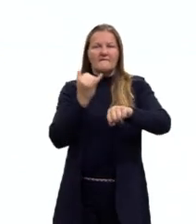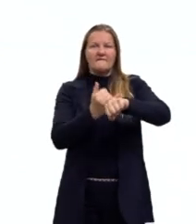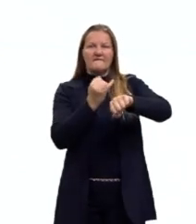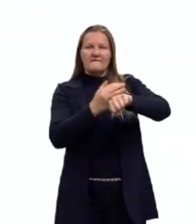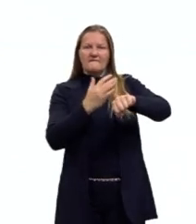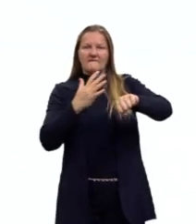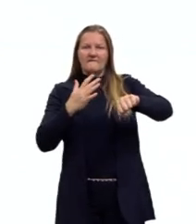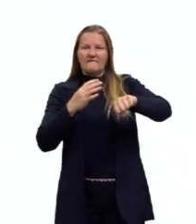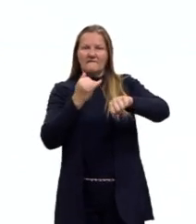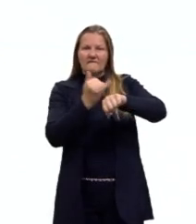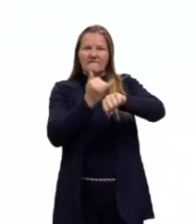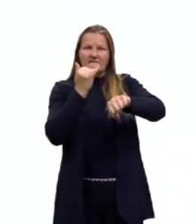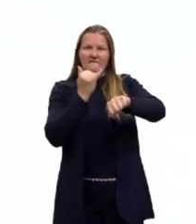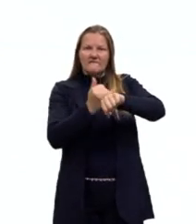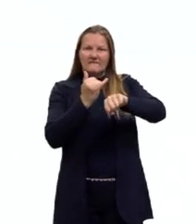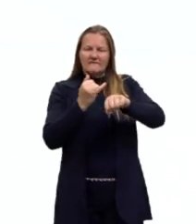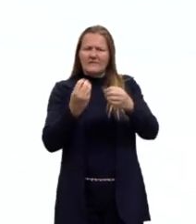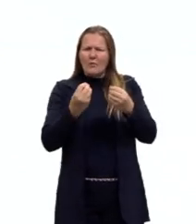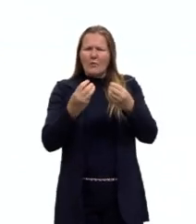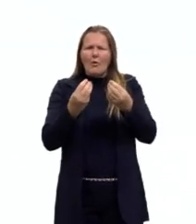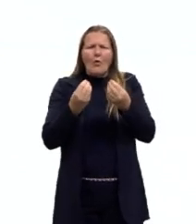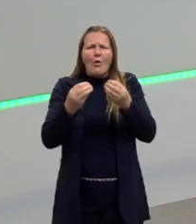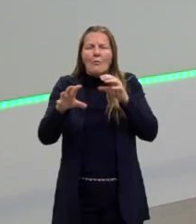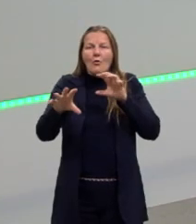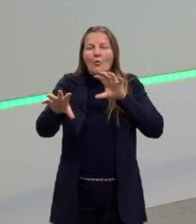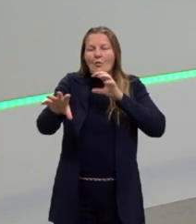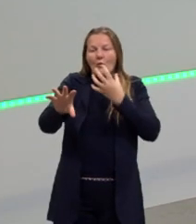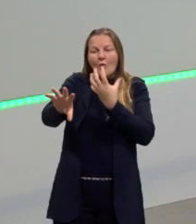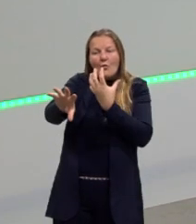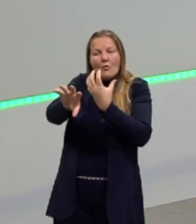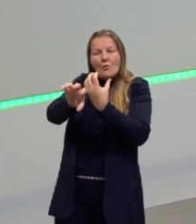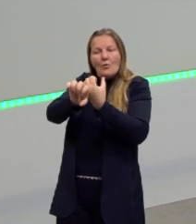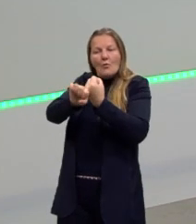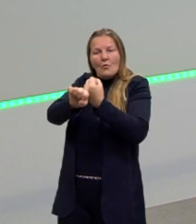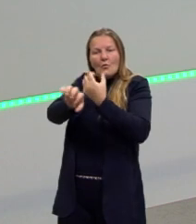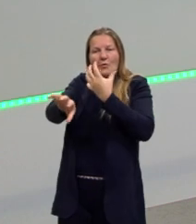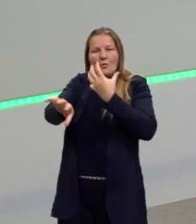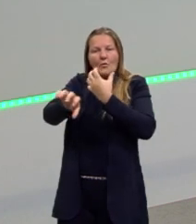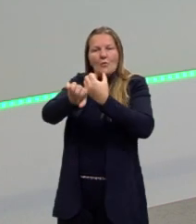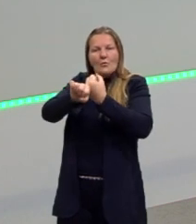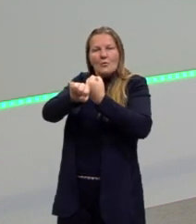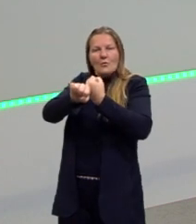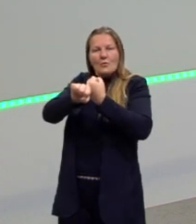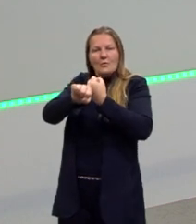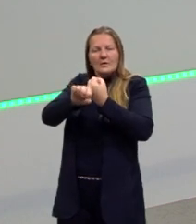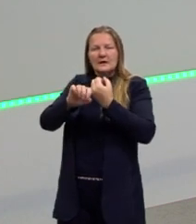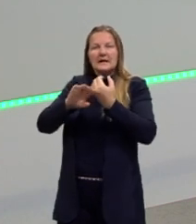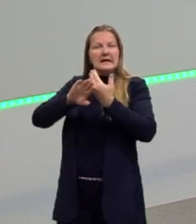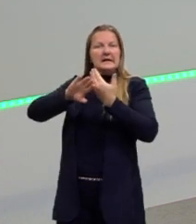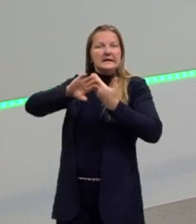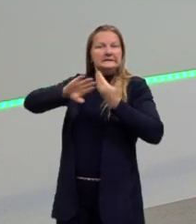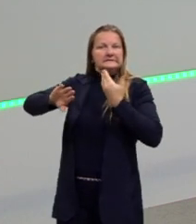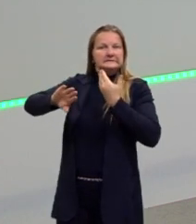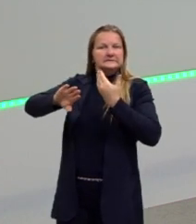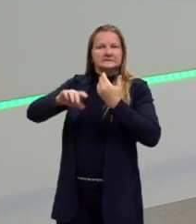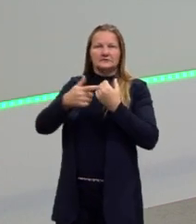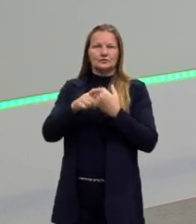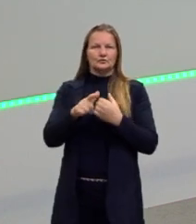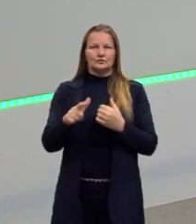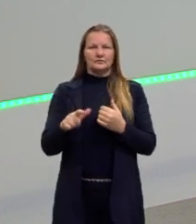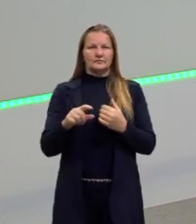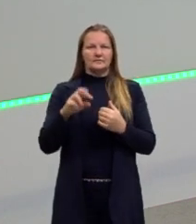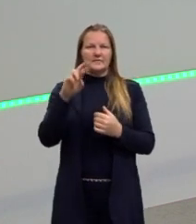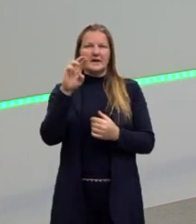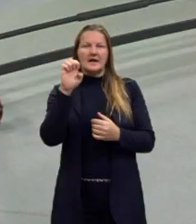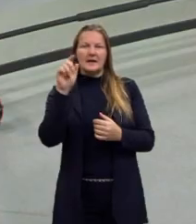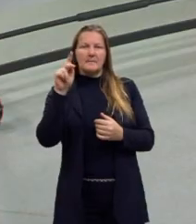Isso a gente está falando especificamente atrair, porque ele não vai repelir esse pedaço de fé. Então